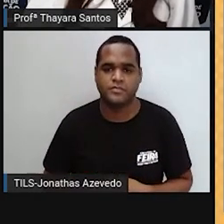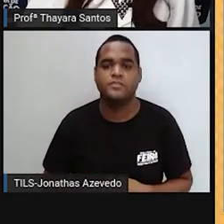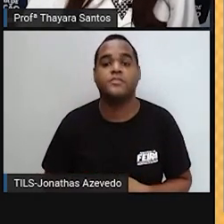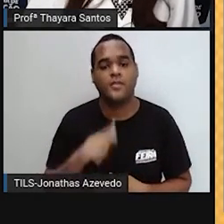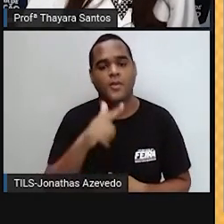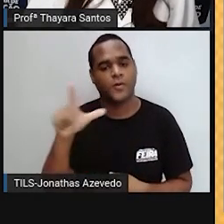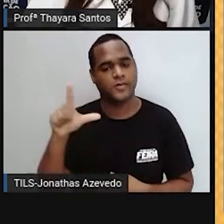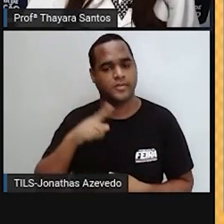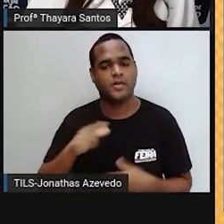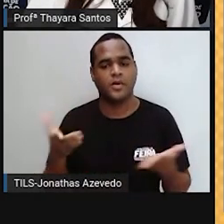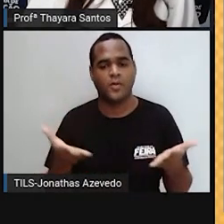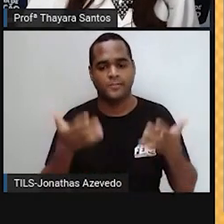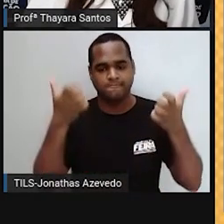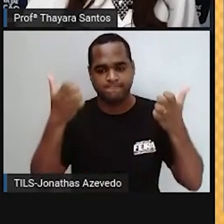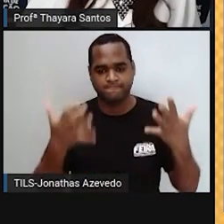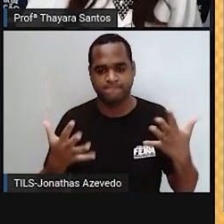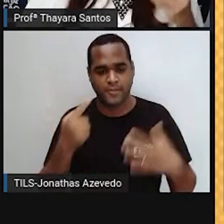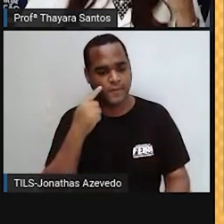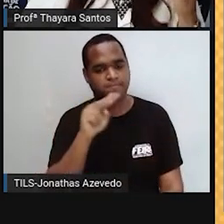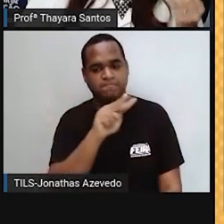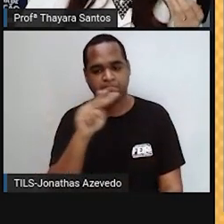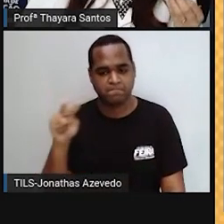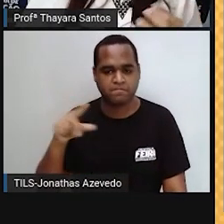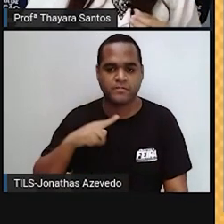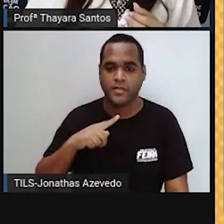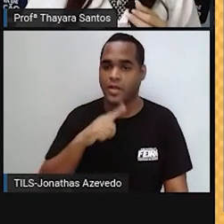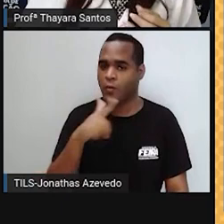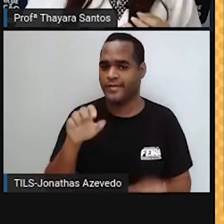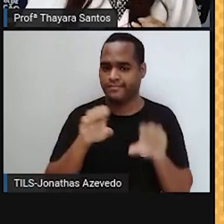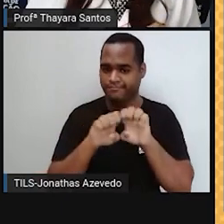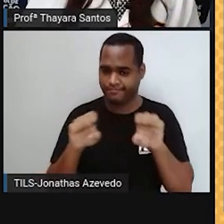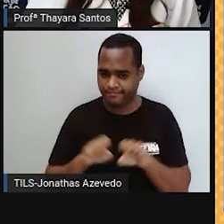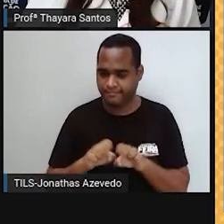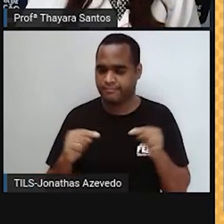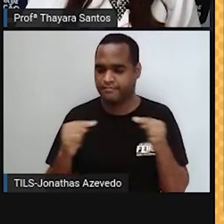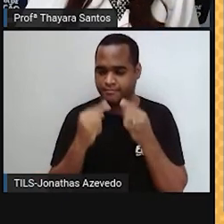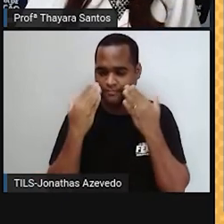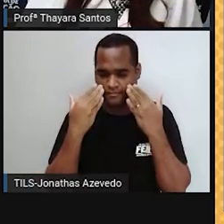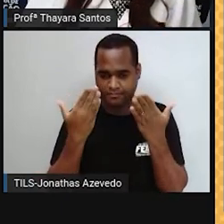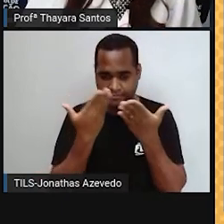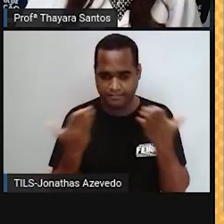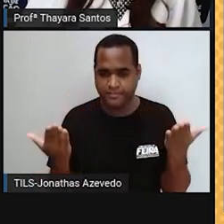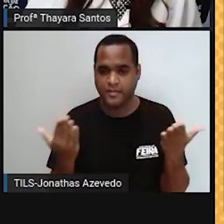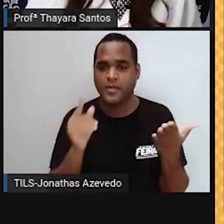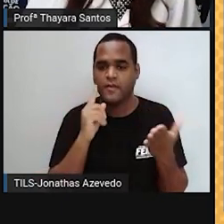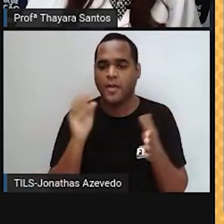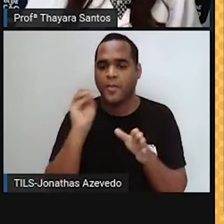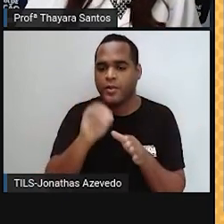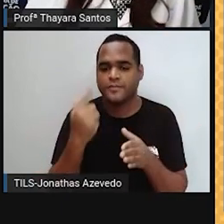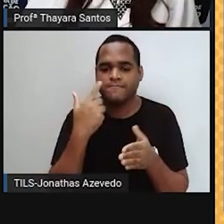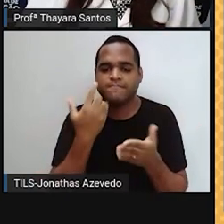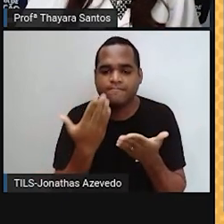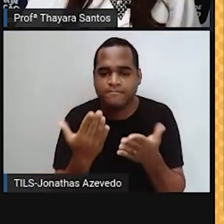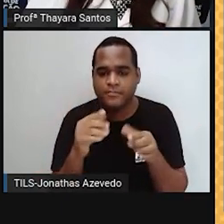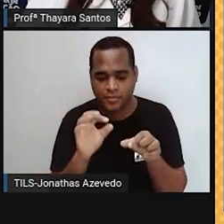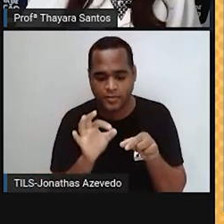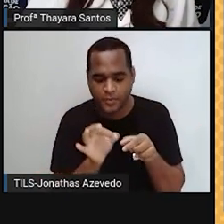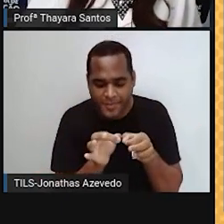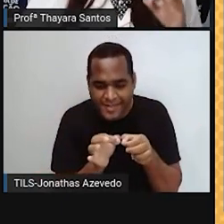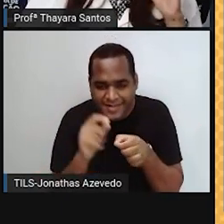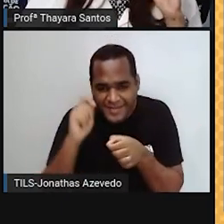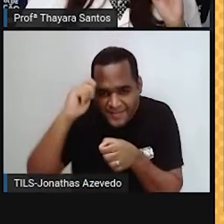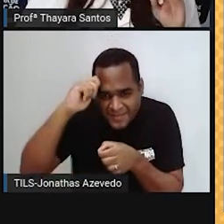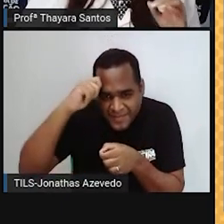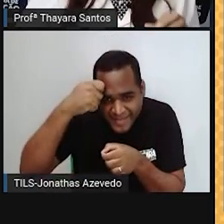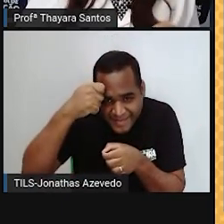Agora, para vocês verem, tem uma outra estrutura que não está representada no esquema. Então, eu coloquei aqui duas bolinhas